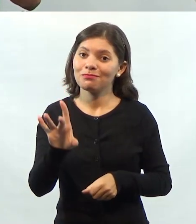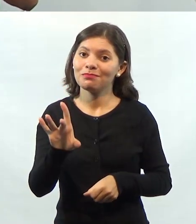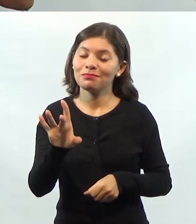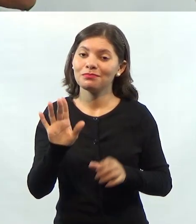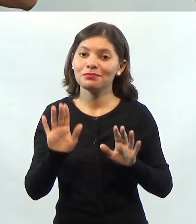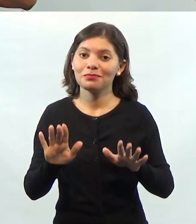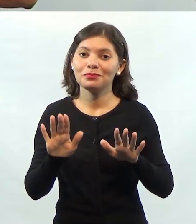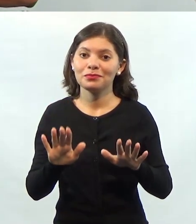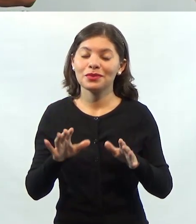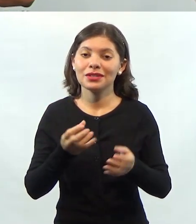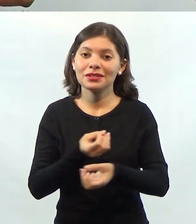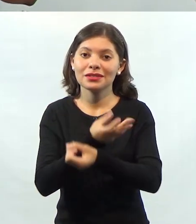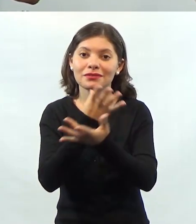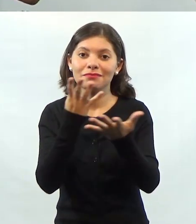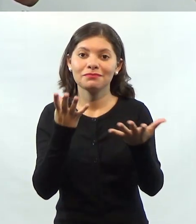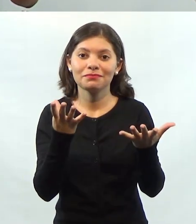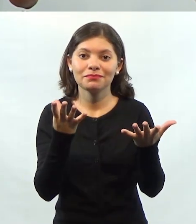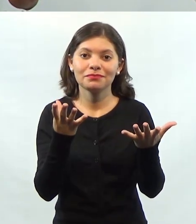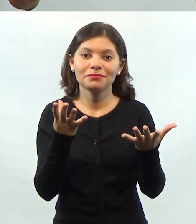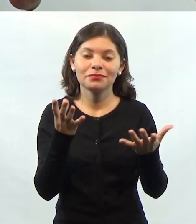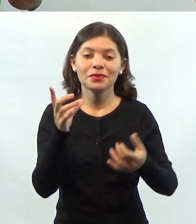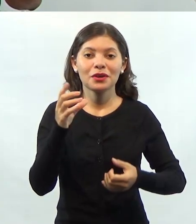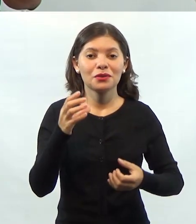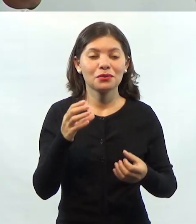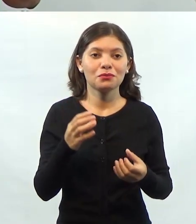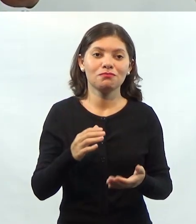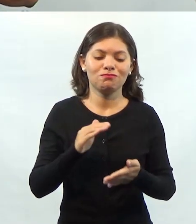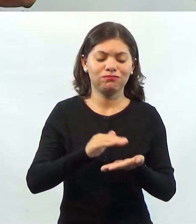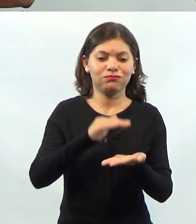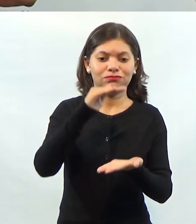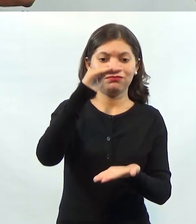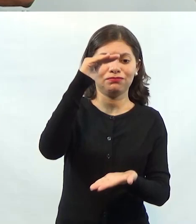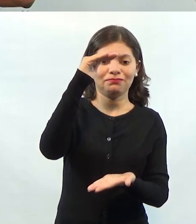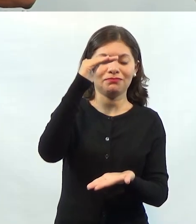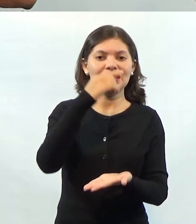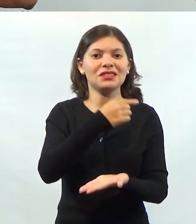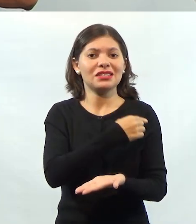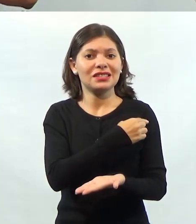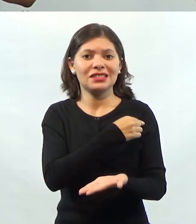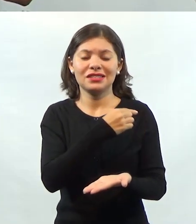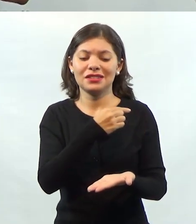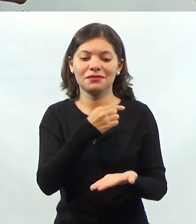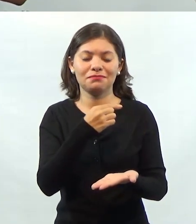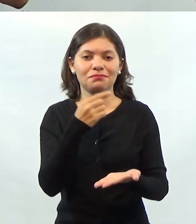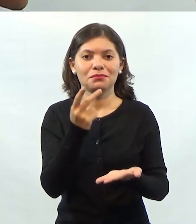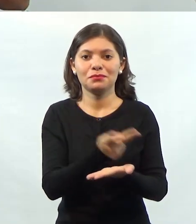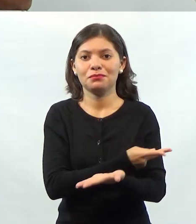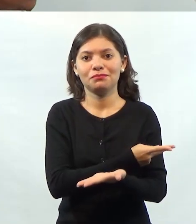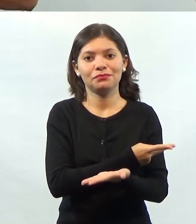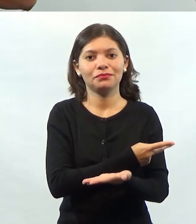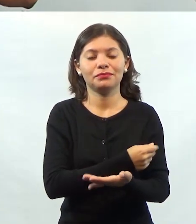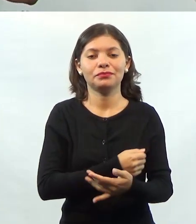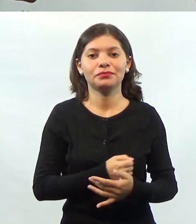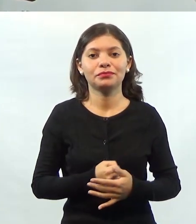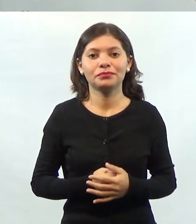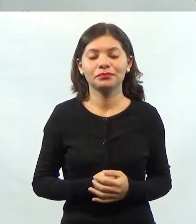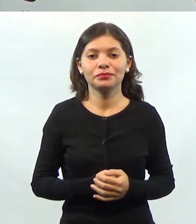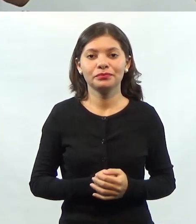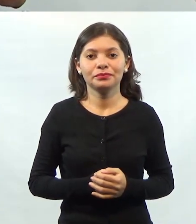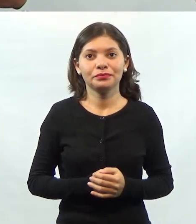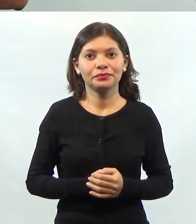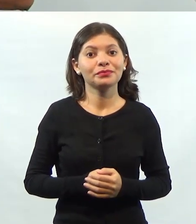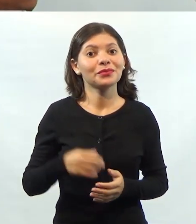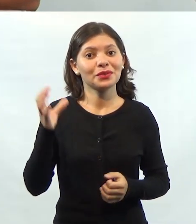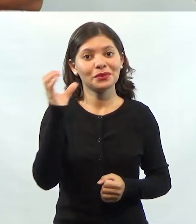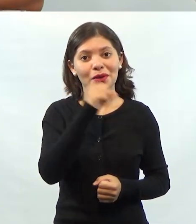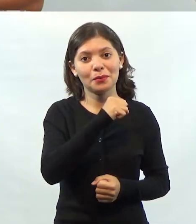nessa disponibilização, eles tiveram muitas perdas. Então, eles não foram tão eficientes como o Brasil, apesar de ter